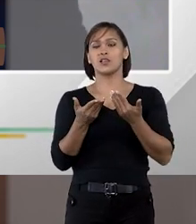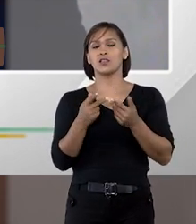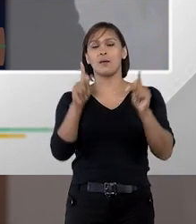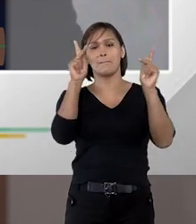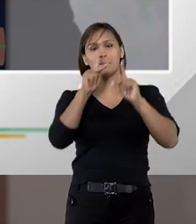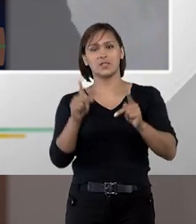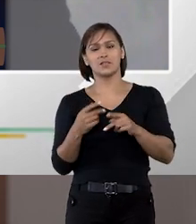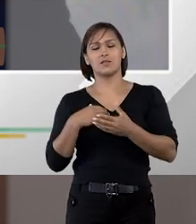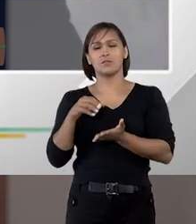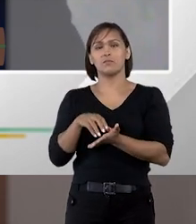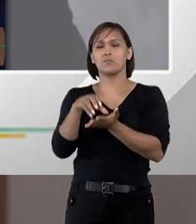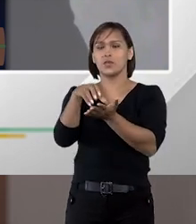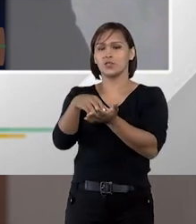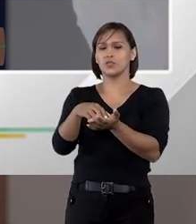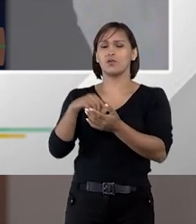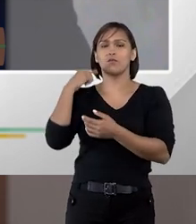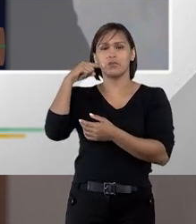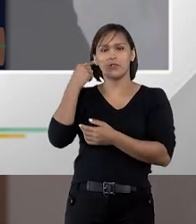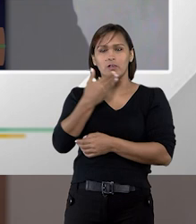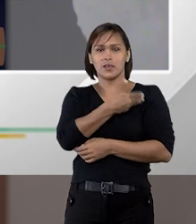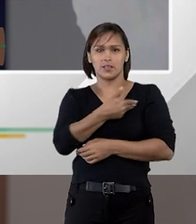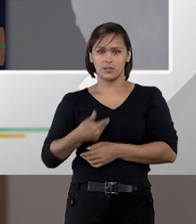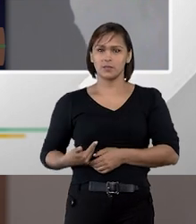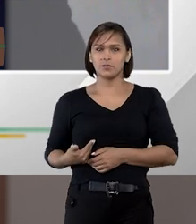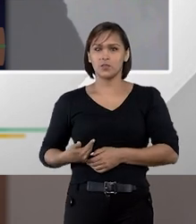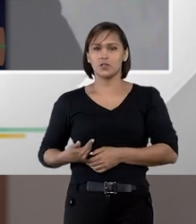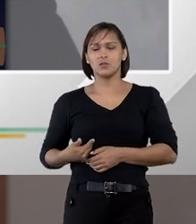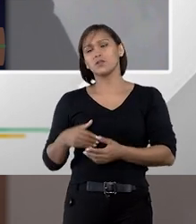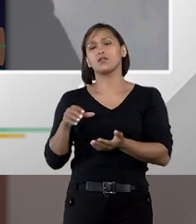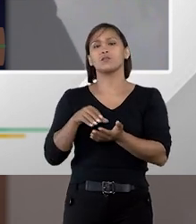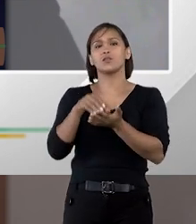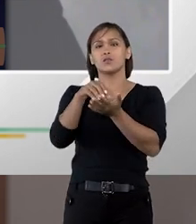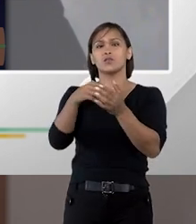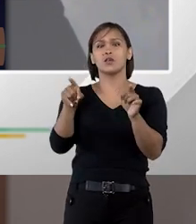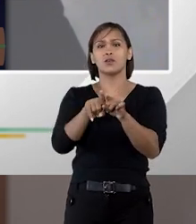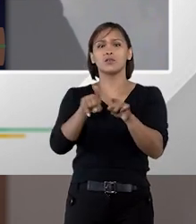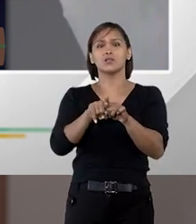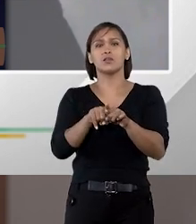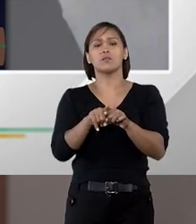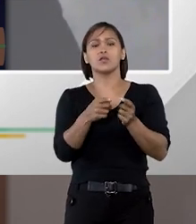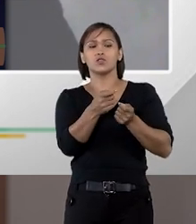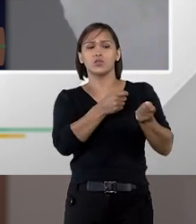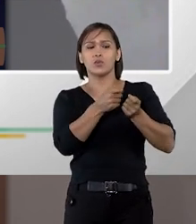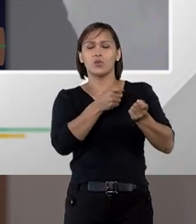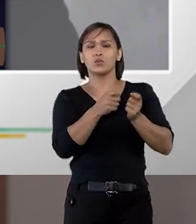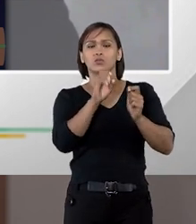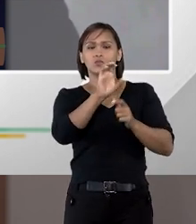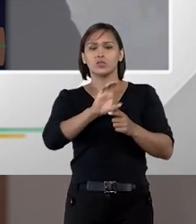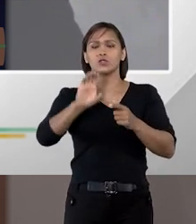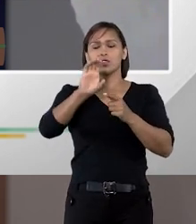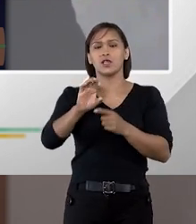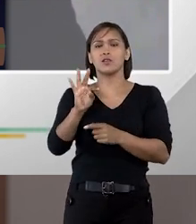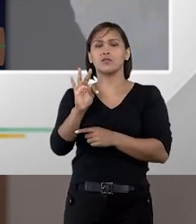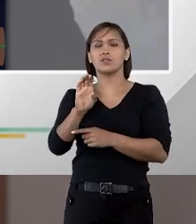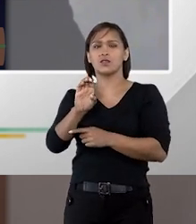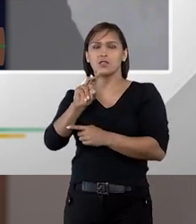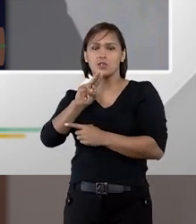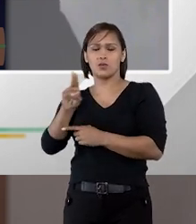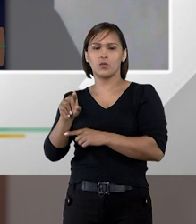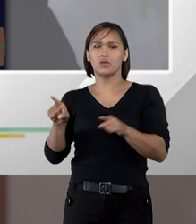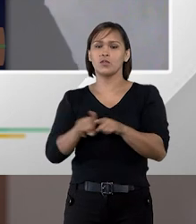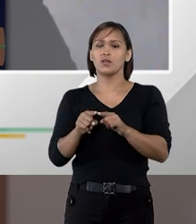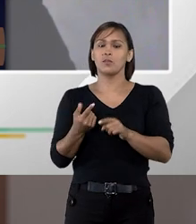parcialmente pelos órgãos da advocacia pública pelos órgãos também de controle externo como os tribunais de contas